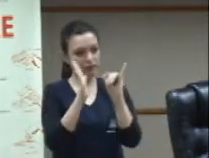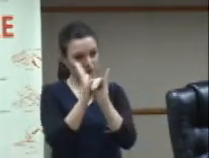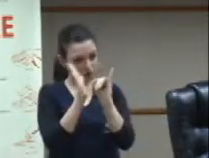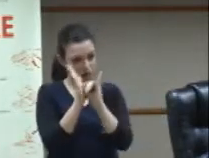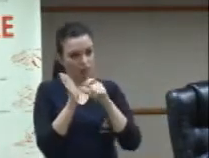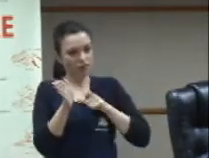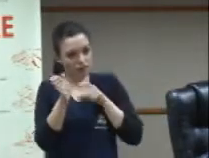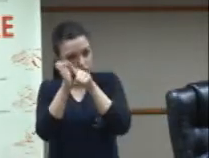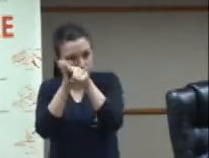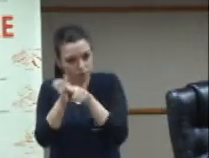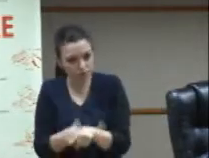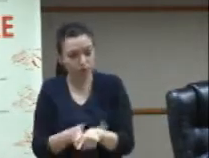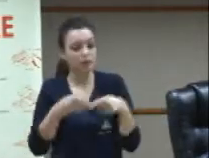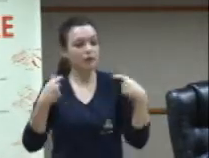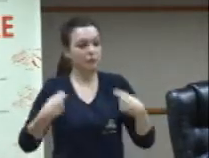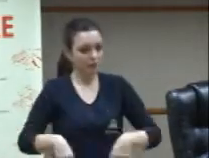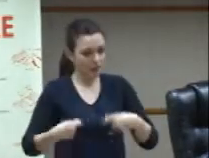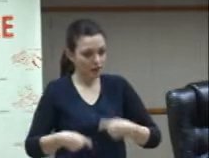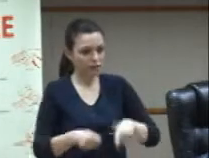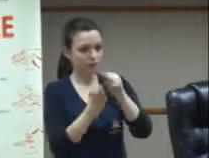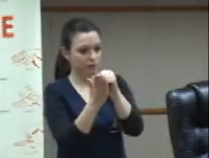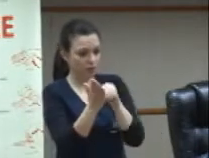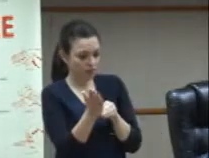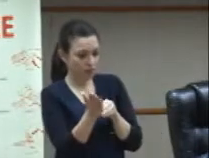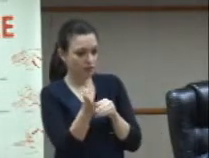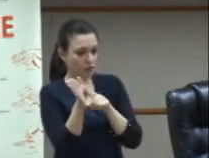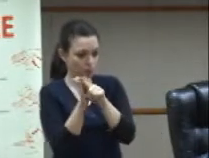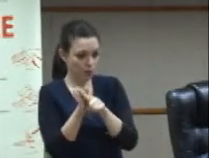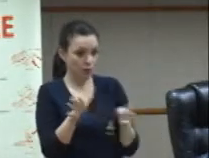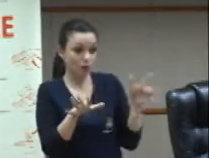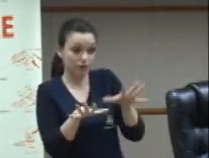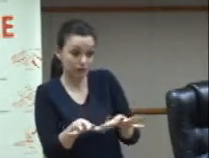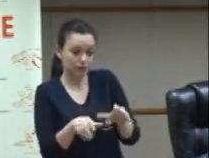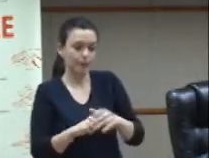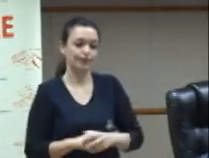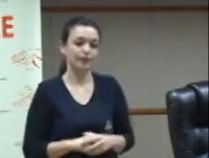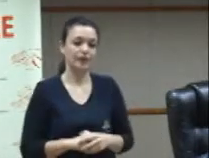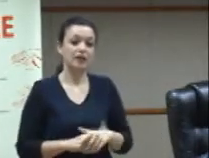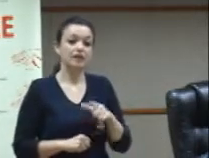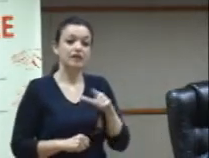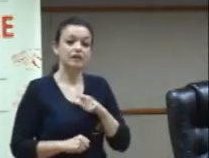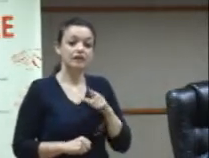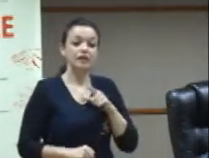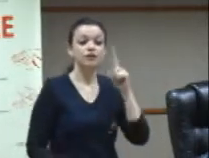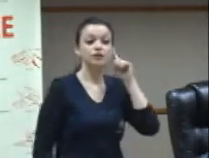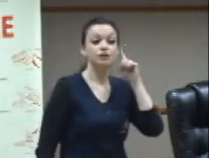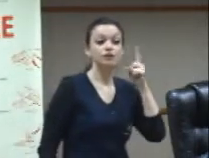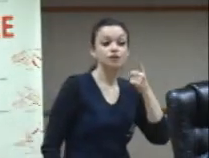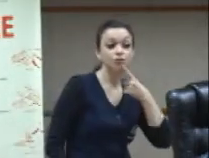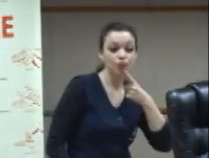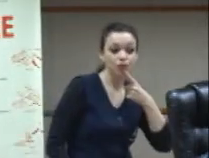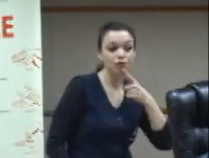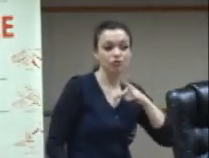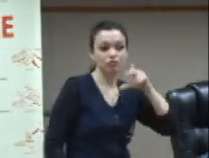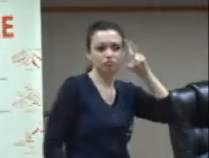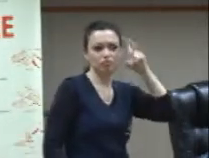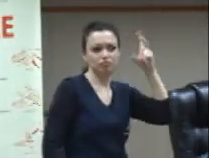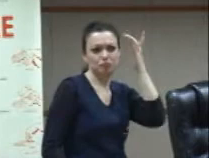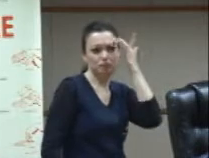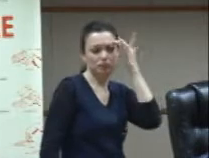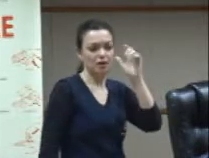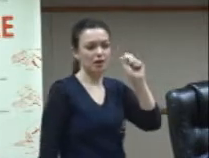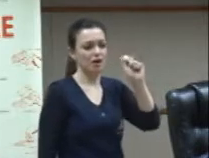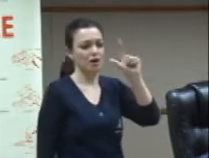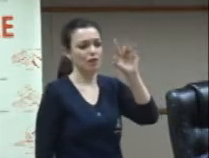surdas que tem que ser contempladas no nosso modelo inclusivo nós temos os surdos com altas habilidades que são